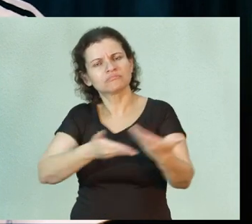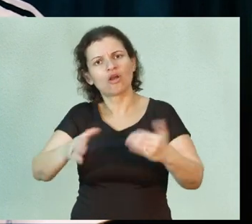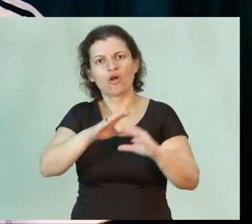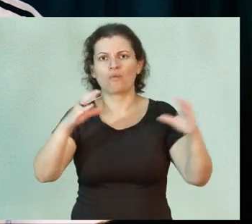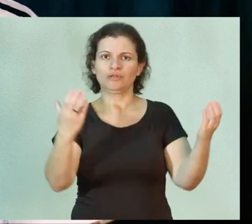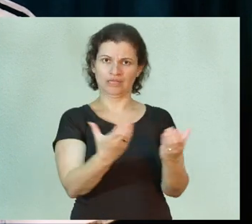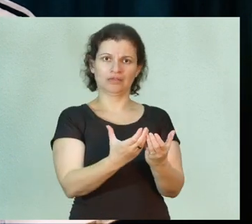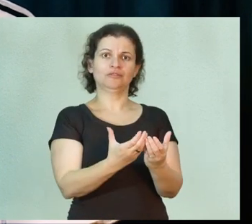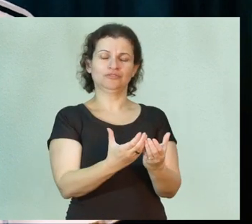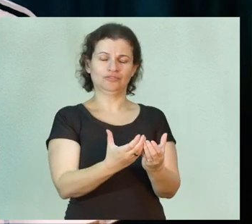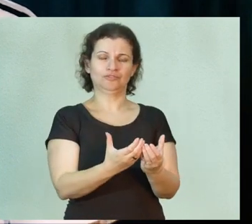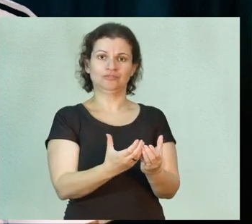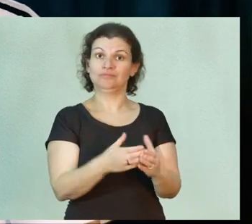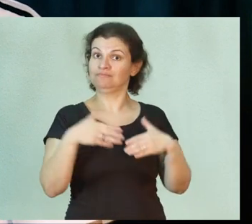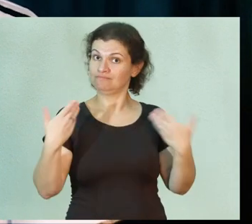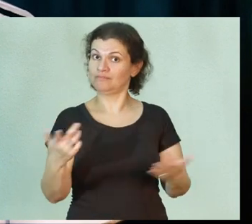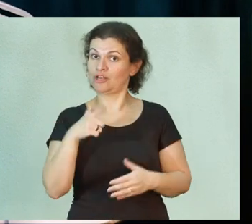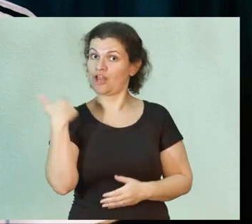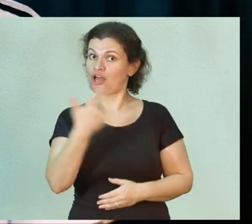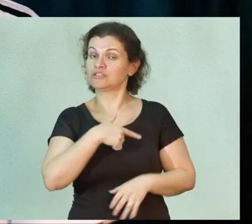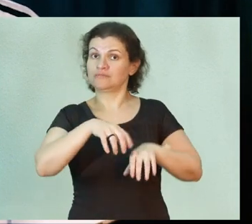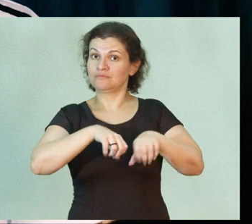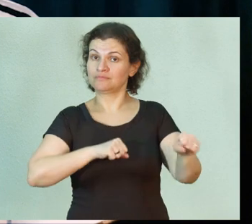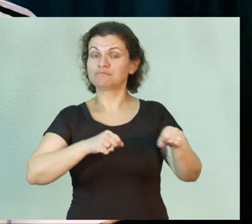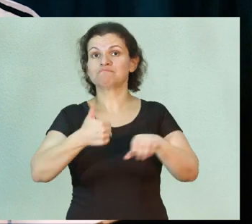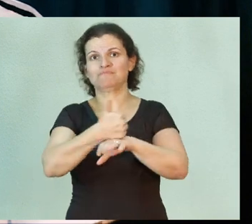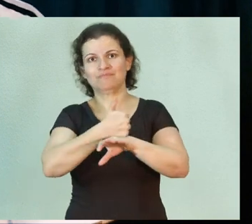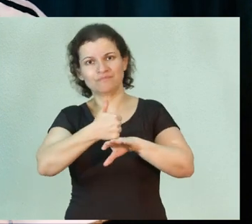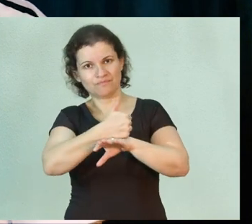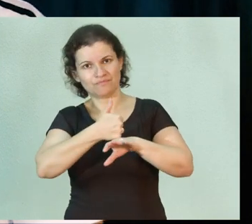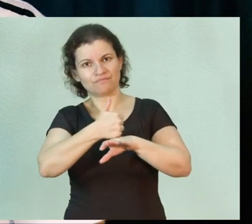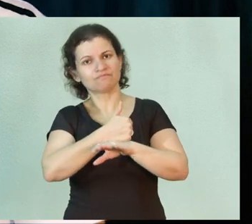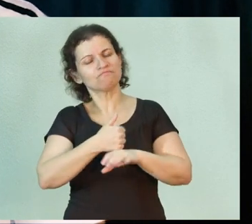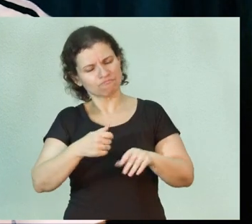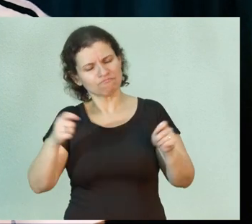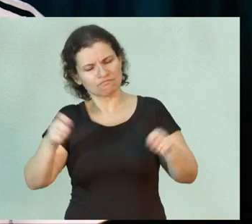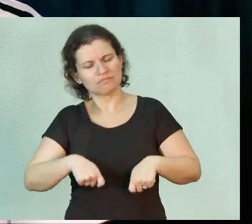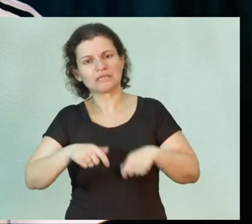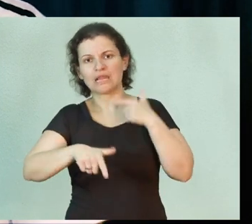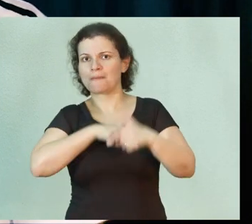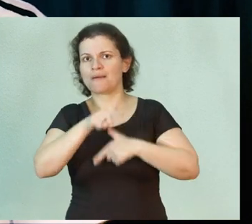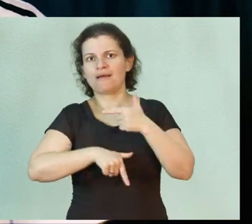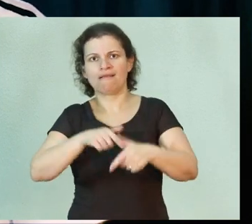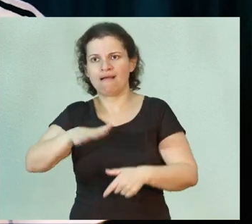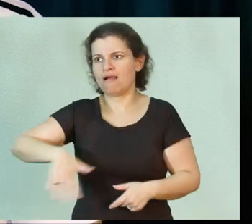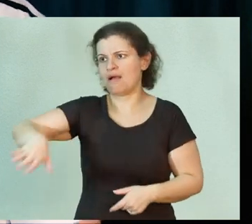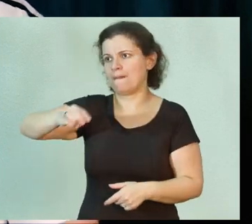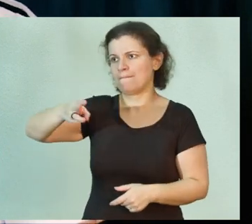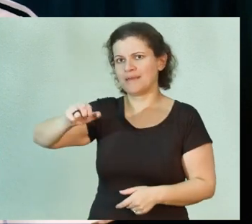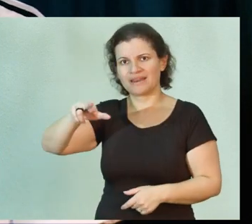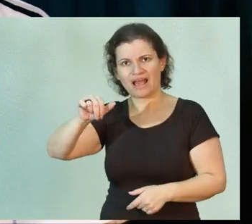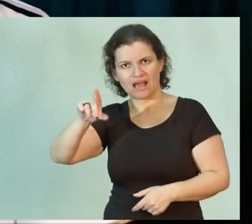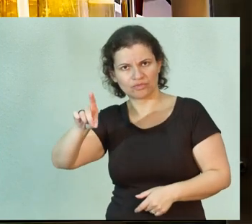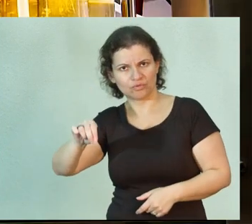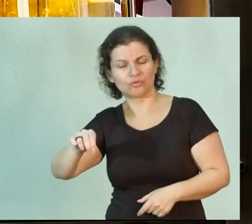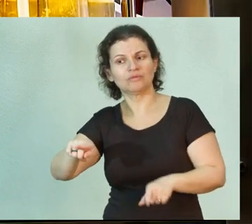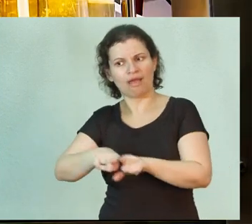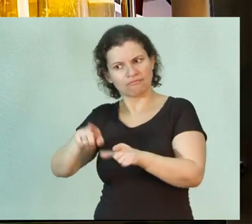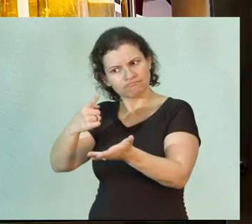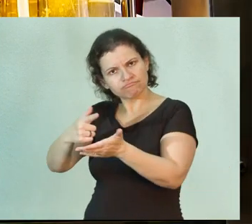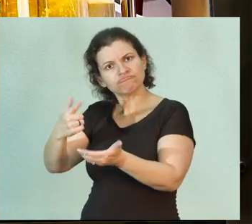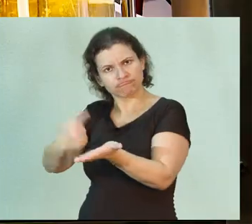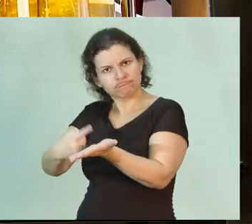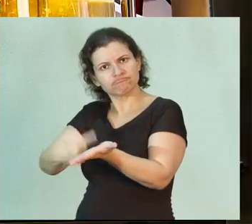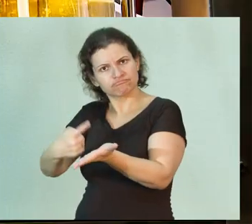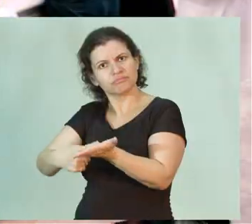comunidade. Assim, nós formamos profissionais aptos a trabalharem no mercado de trabalho com um comprometimento